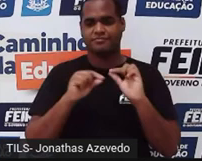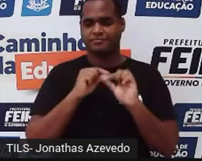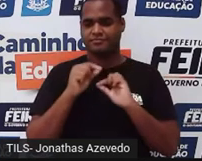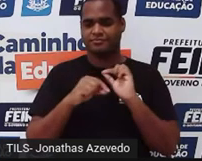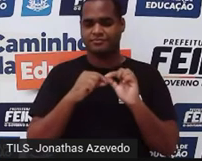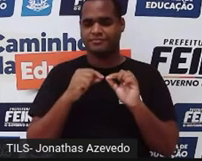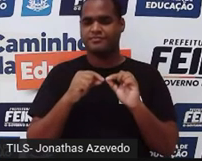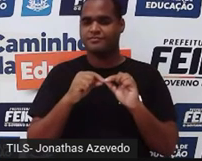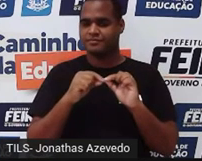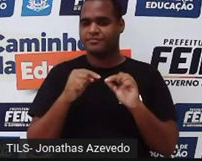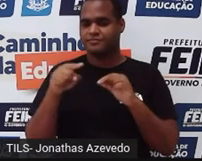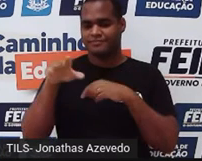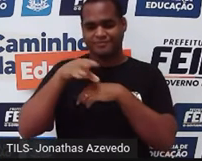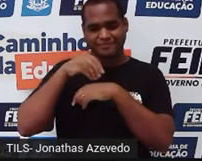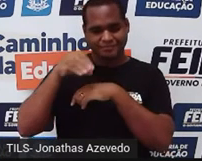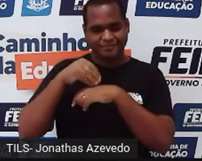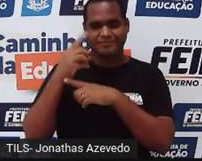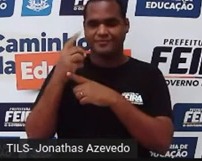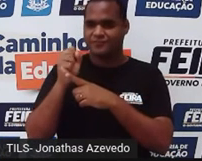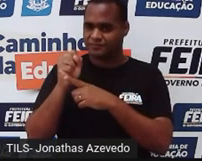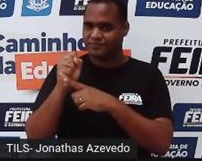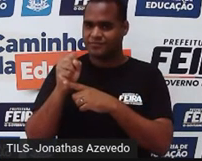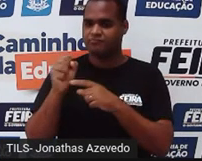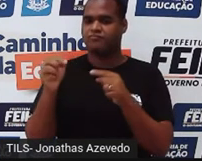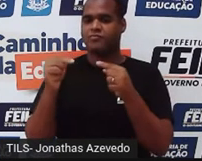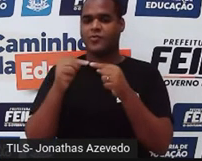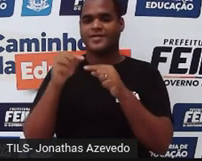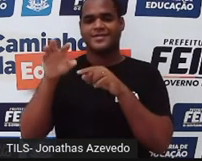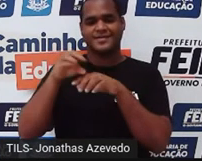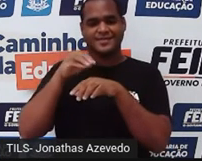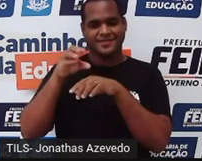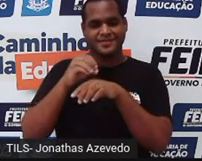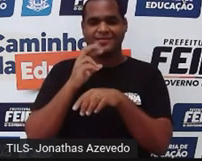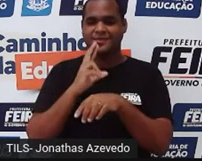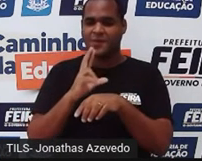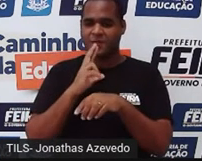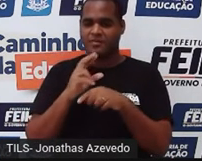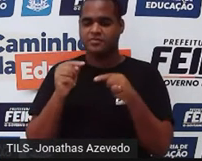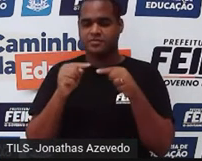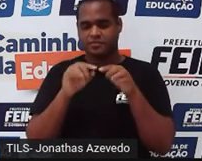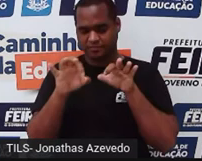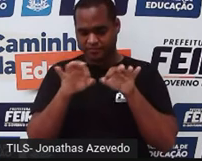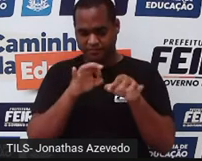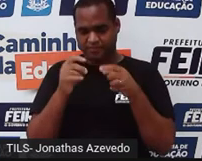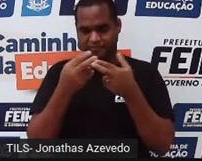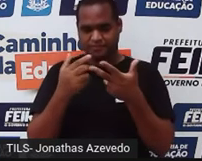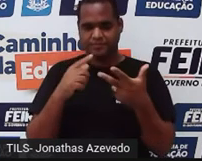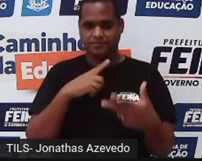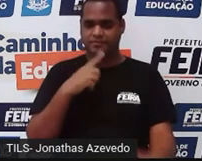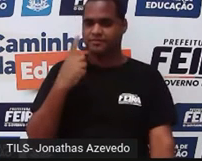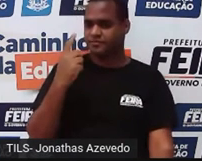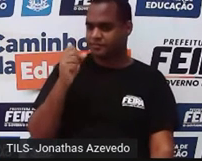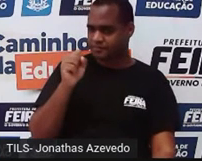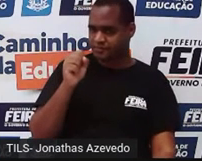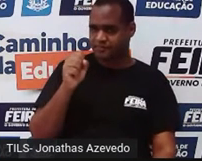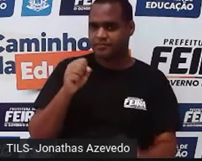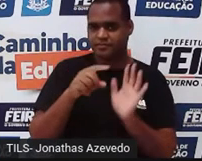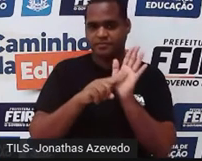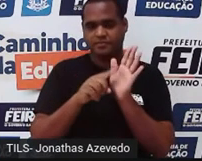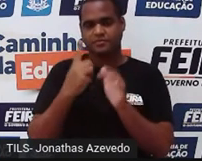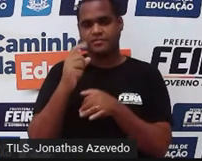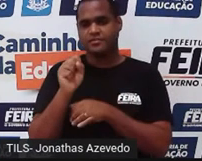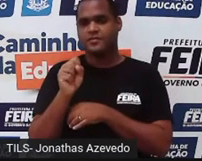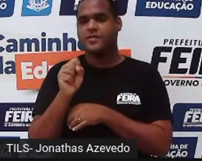gente pega o 18, bota ali no resto e faz 18 menos 18. Isso dá 0.